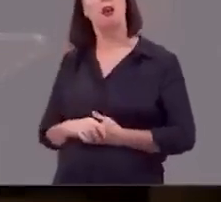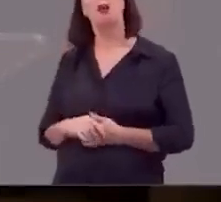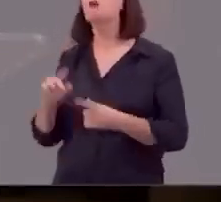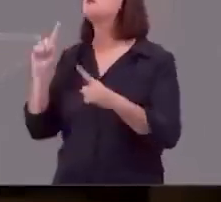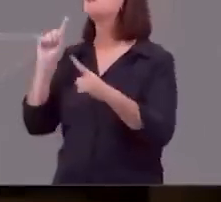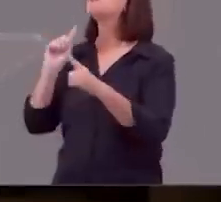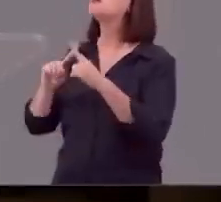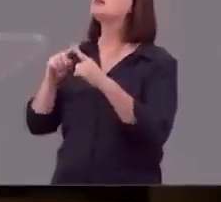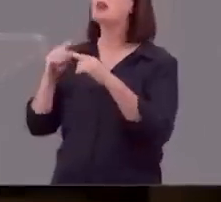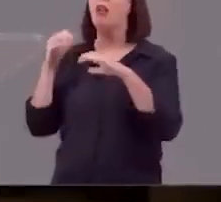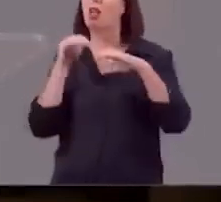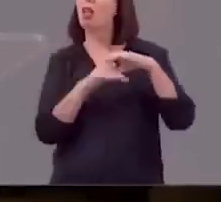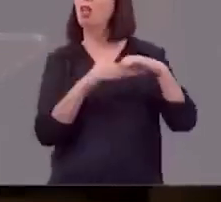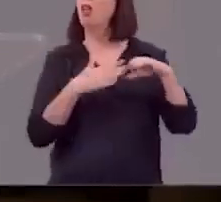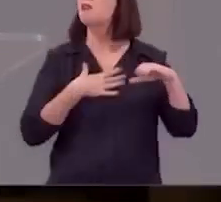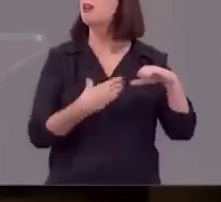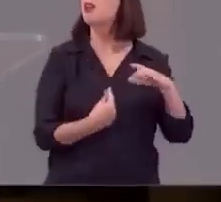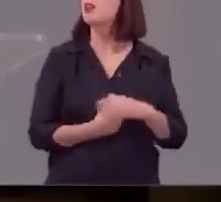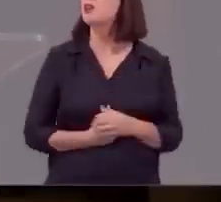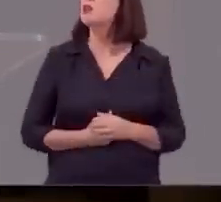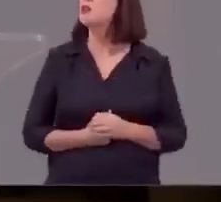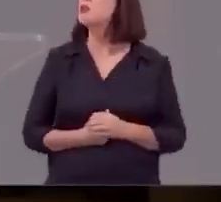porque eu enterrei meus filhos